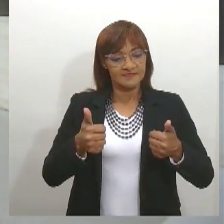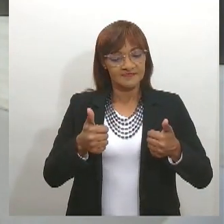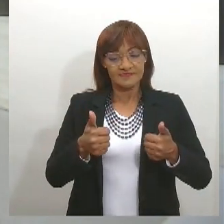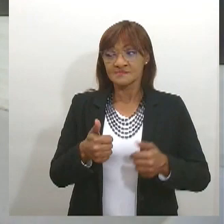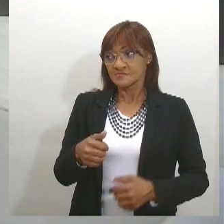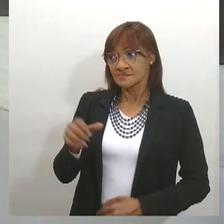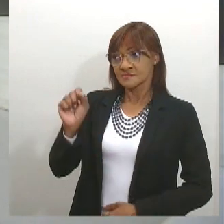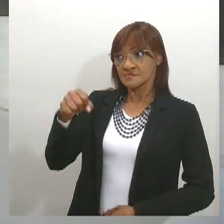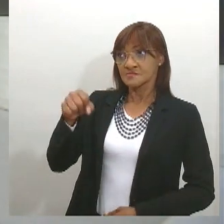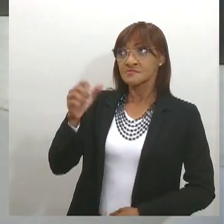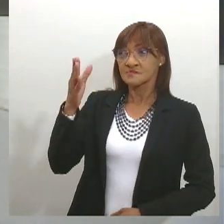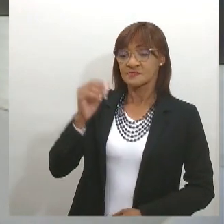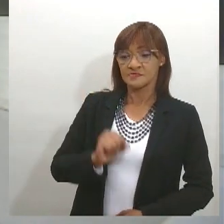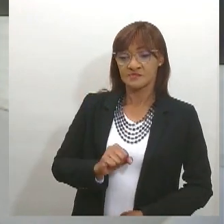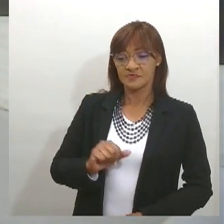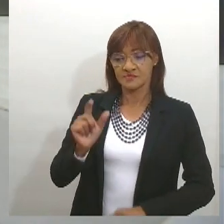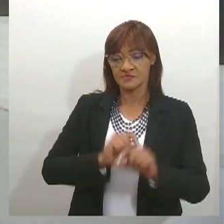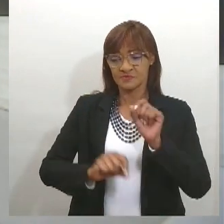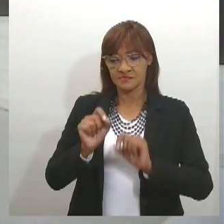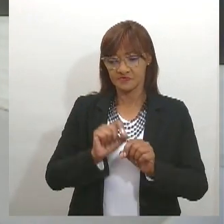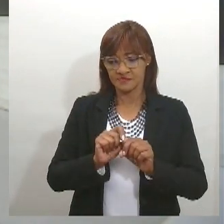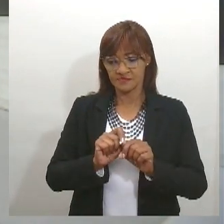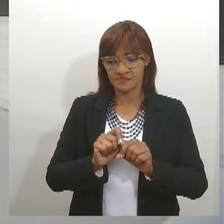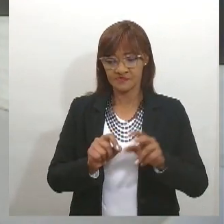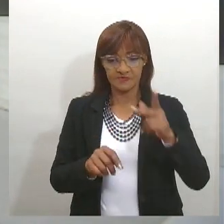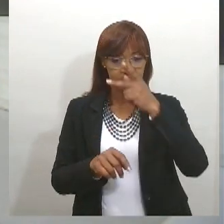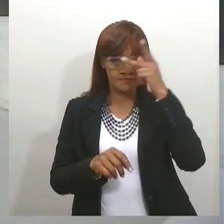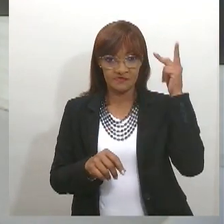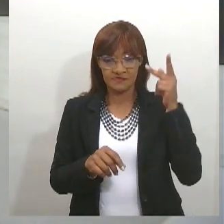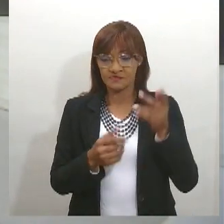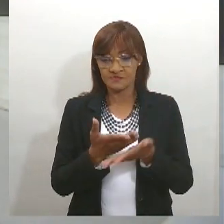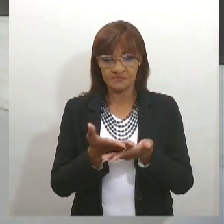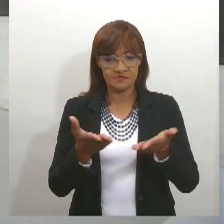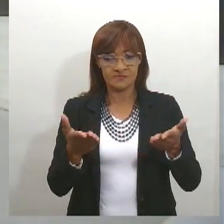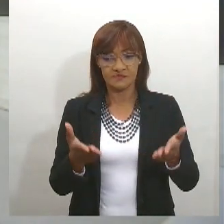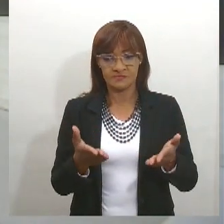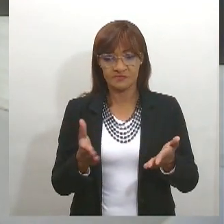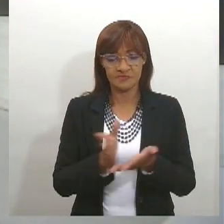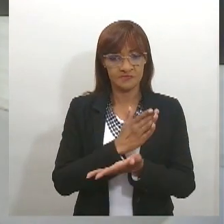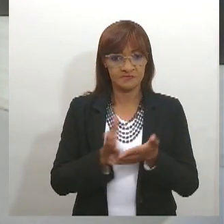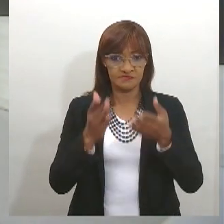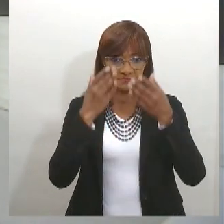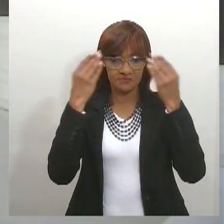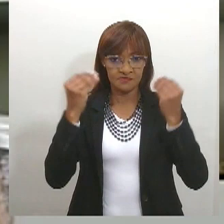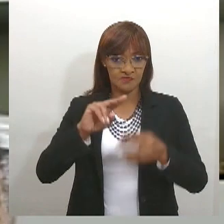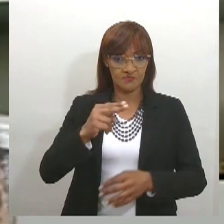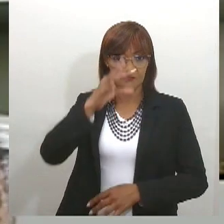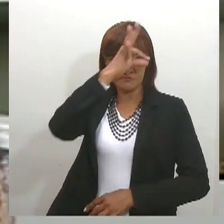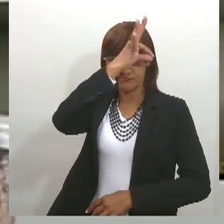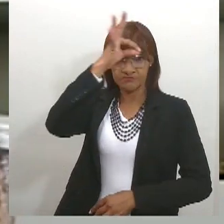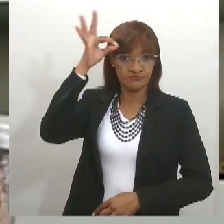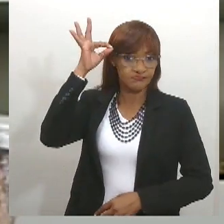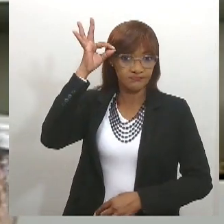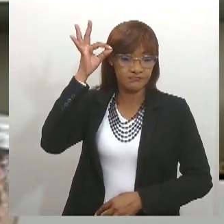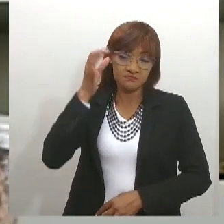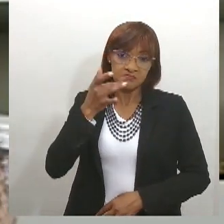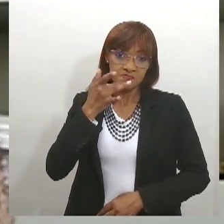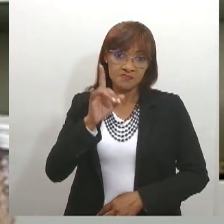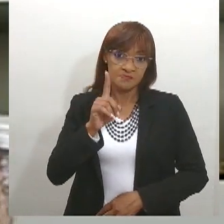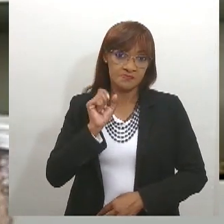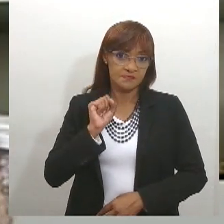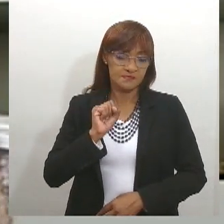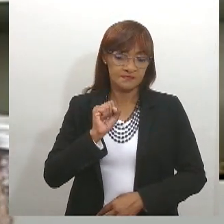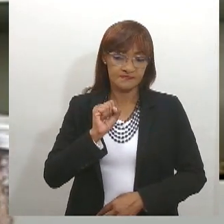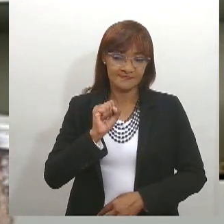Às vezes as pessoas, com desconhecimento e ignorância no sentido de não conhecer, não no sentido de ser bruto, as pessoas dizem, ah,